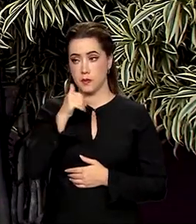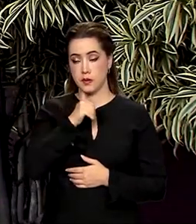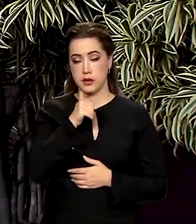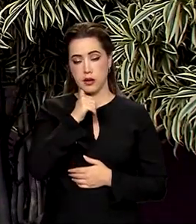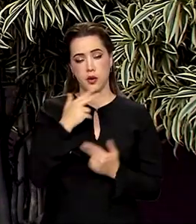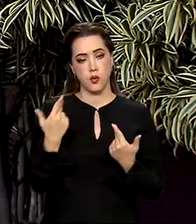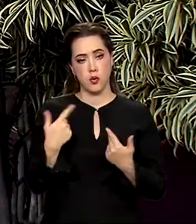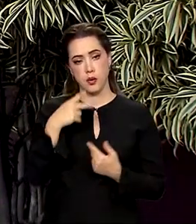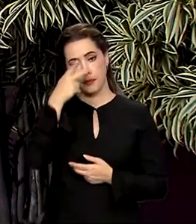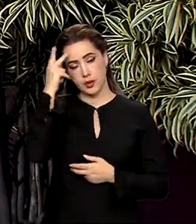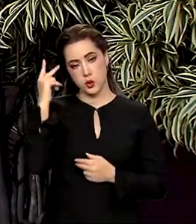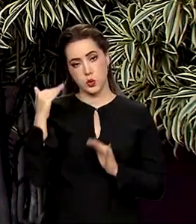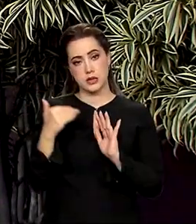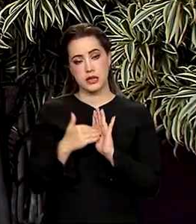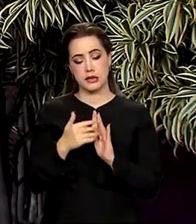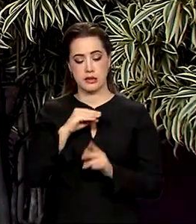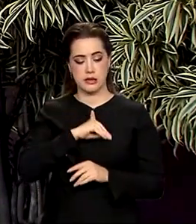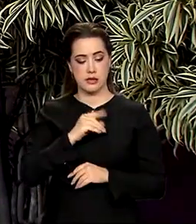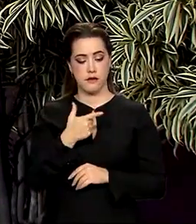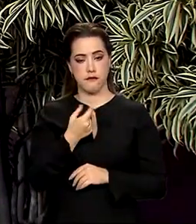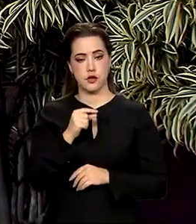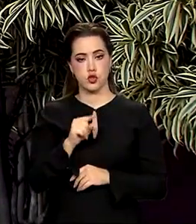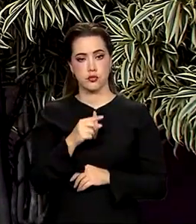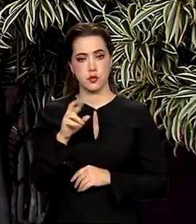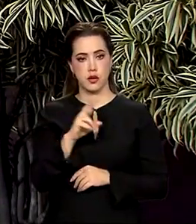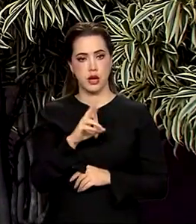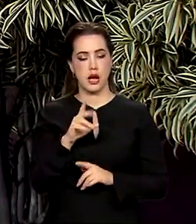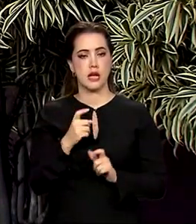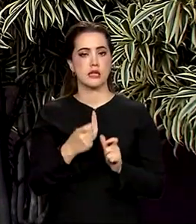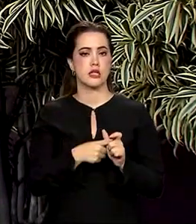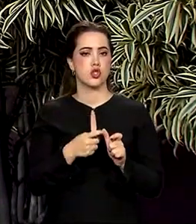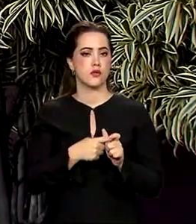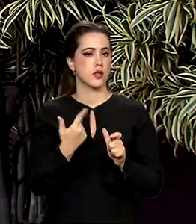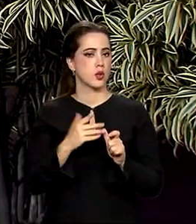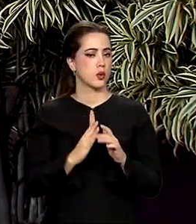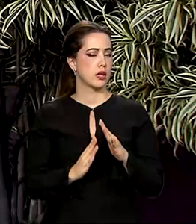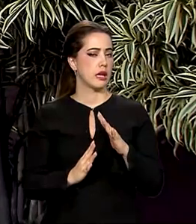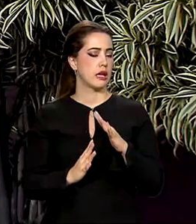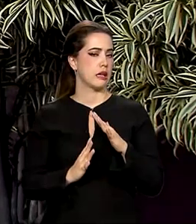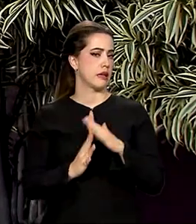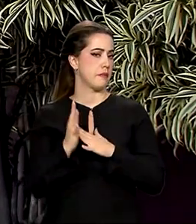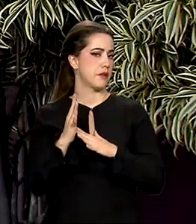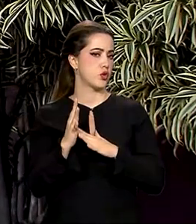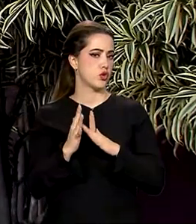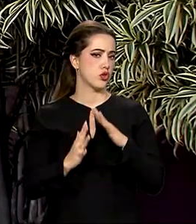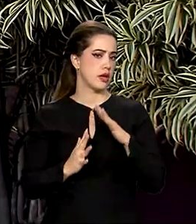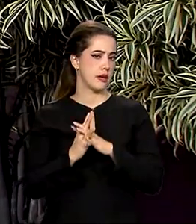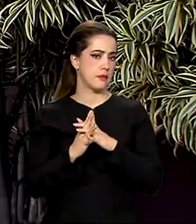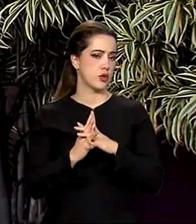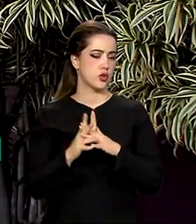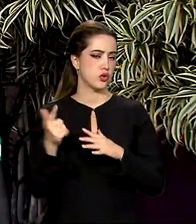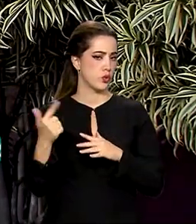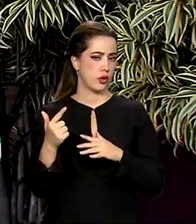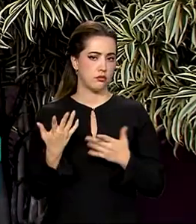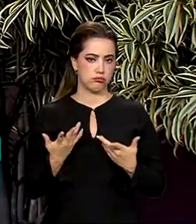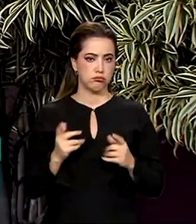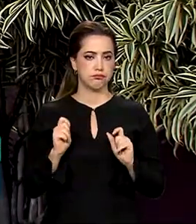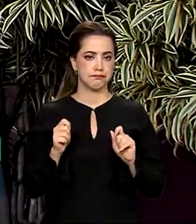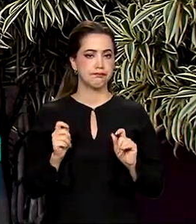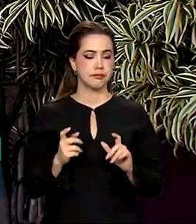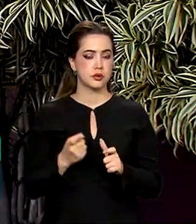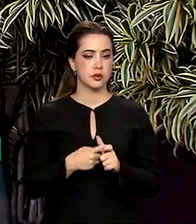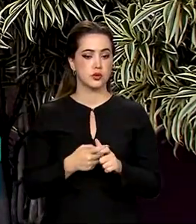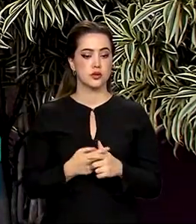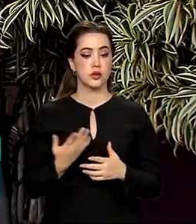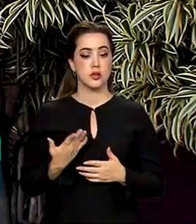renda de até 20 mil reais e dívidas sem limite de valor. O Desenrola Brasil espera resolver a vida de cerca